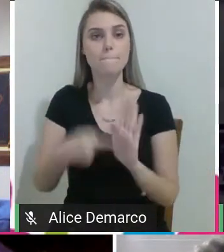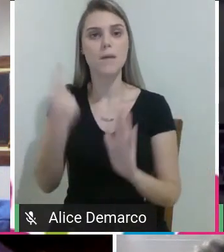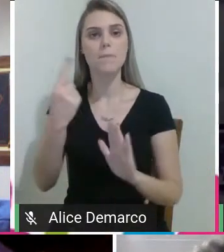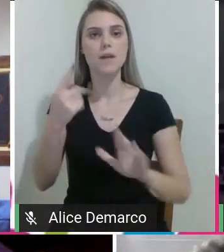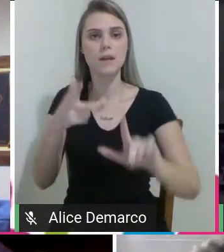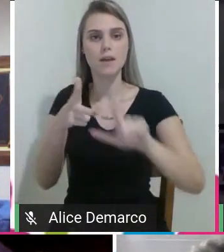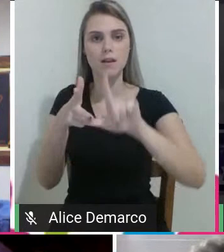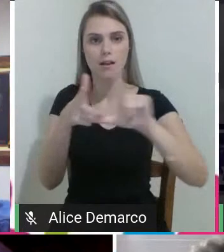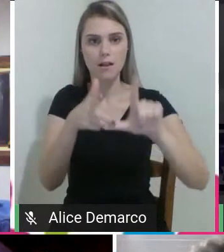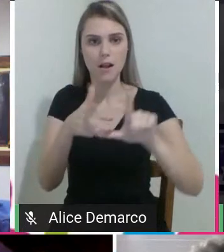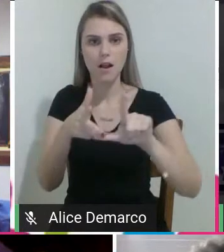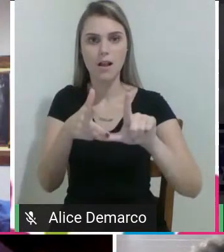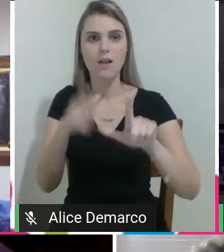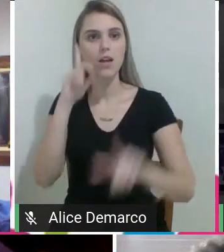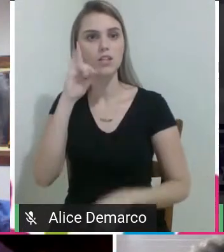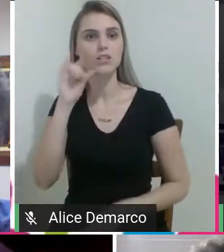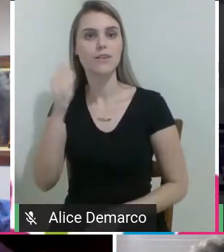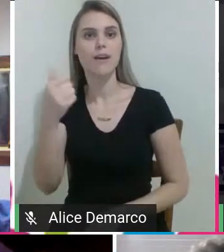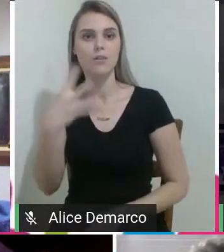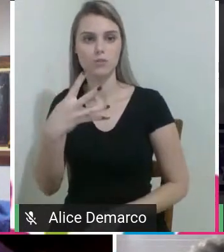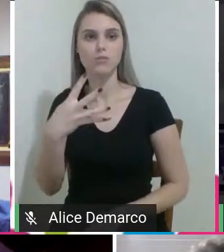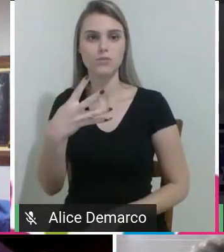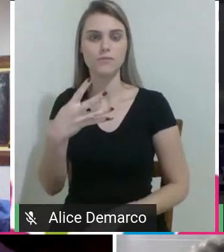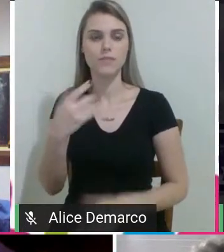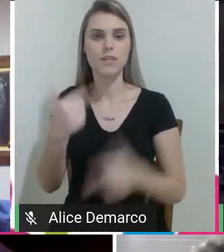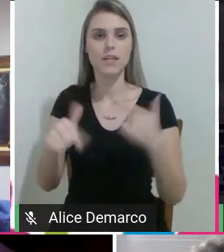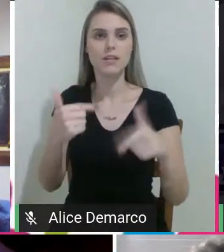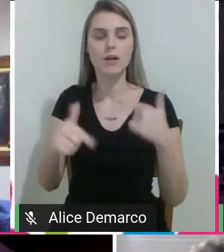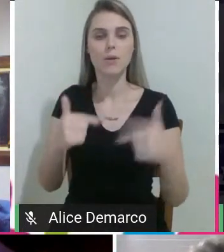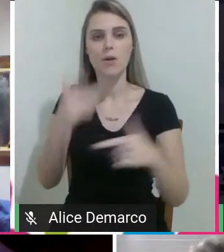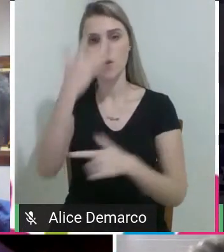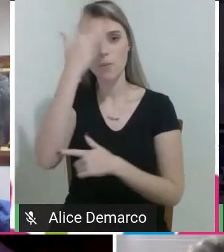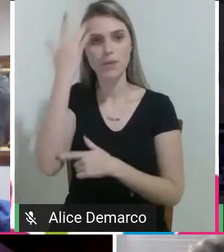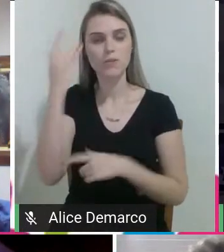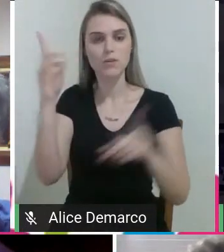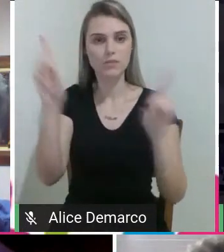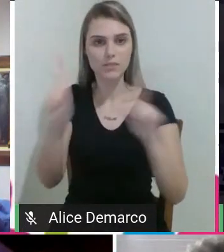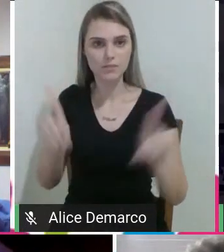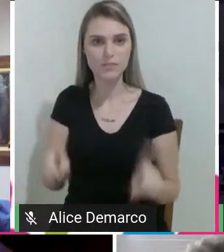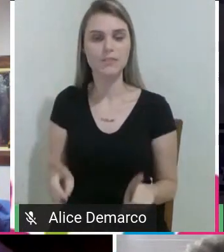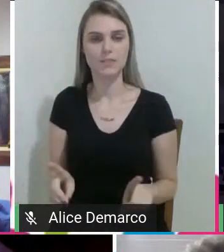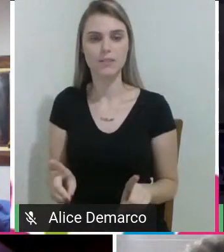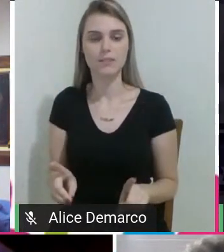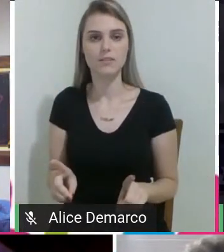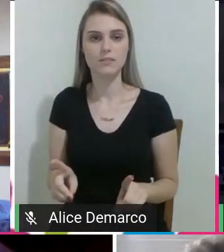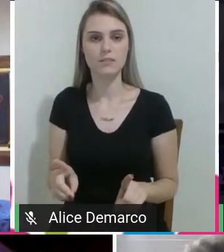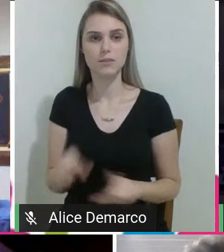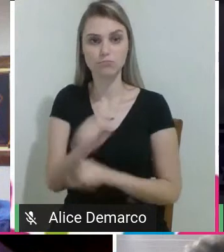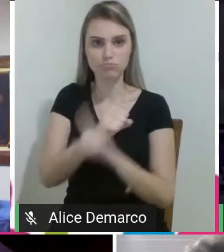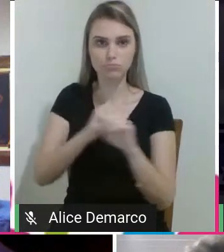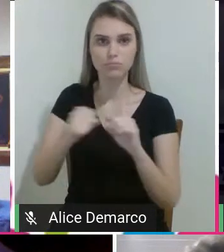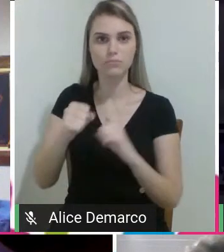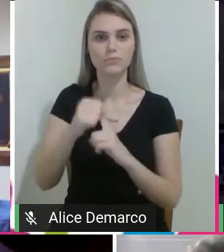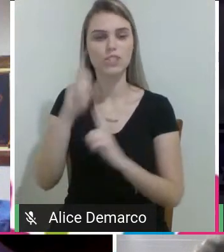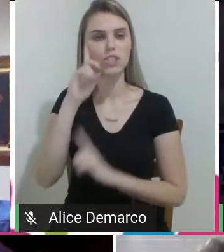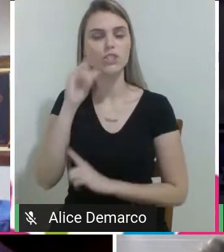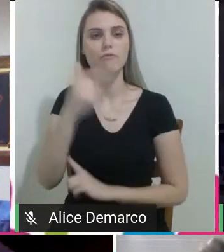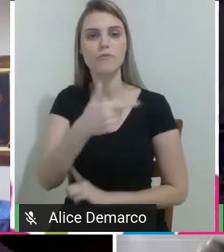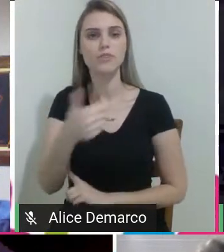abordagem biopsicossocial da pessoa com deficiência. No dia 21 nós trabalhamos o tema acessibilidade,